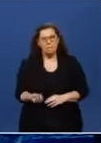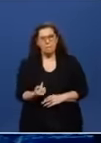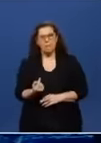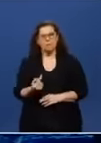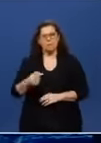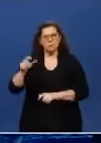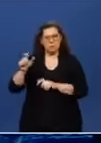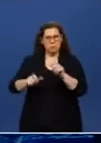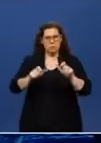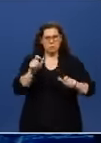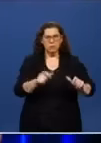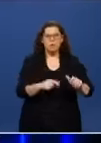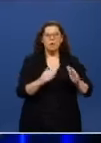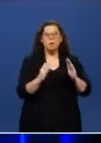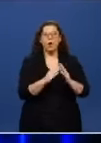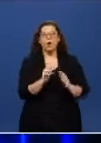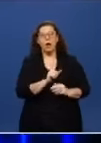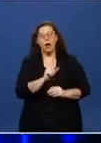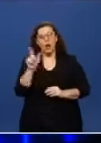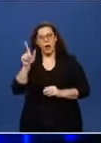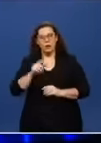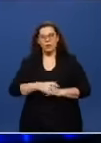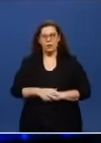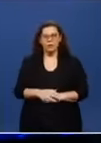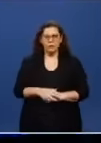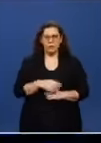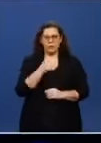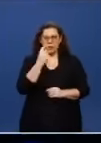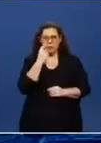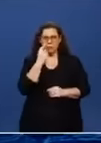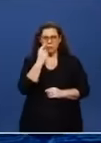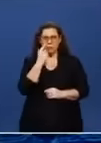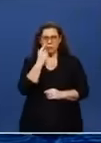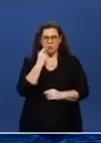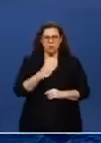E não desmatar e não desmontar como vocês estão fazendo.